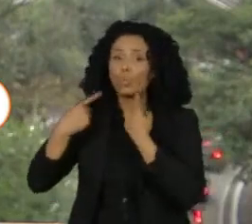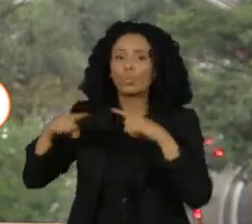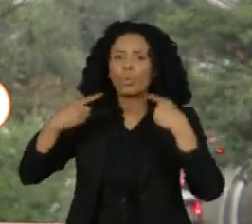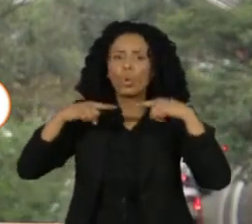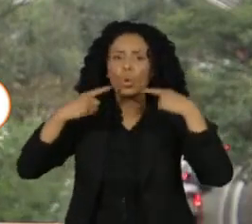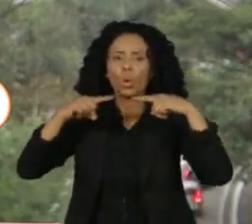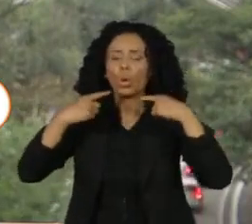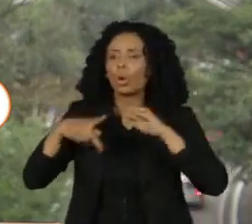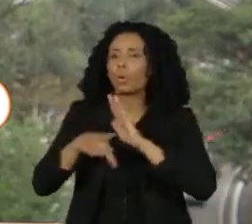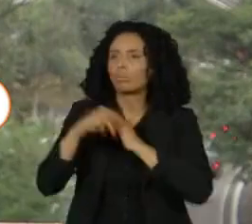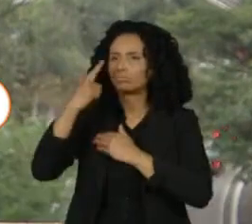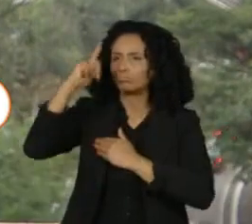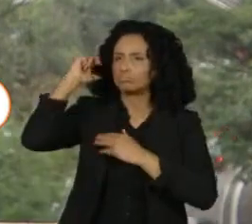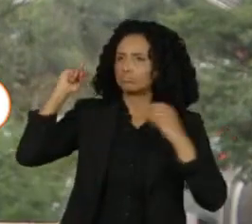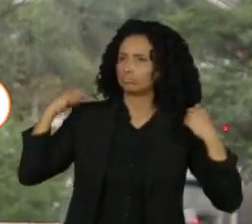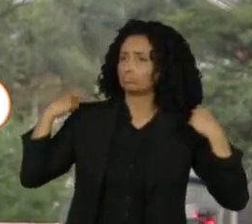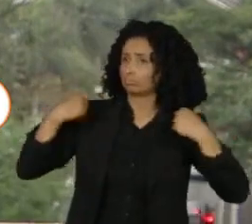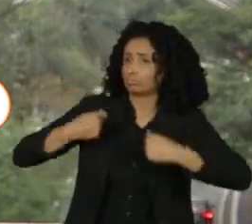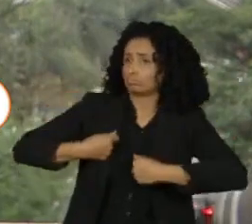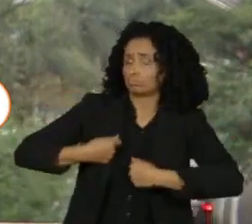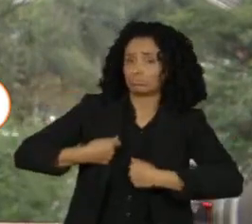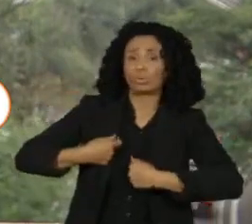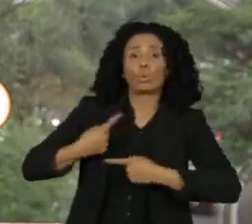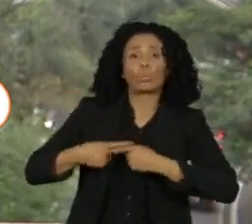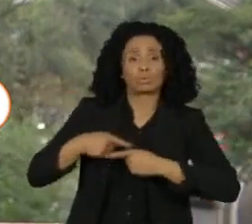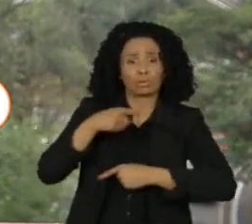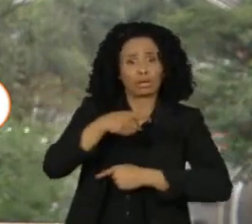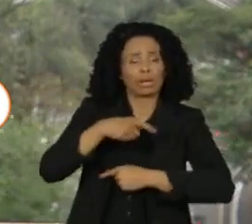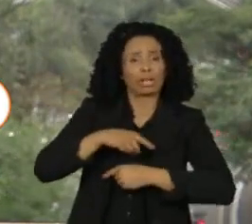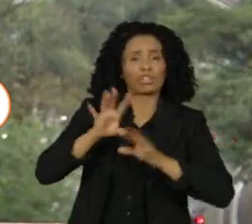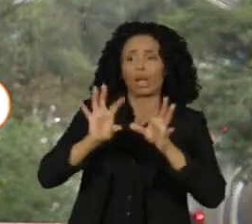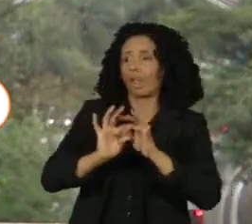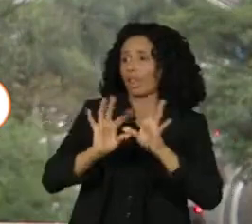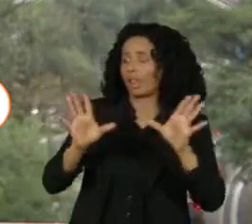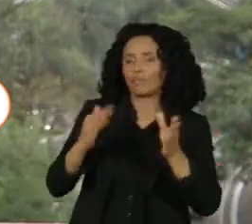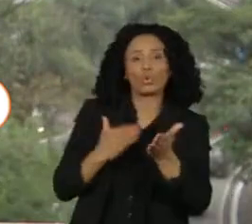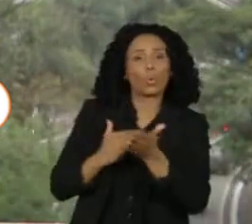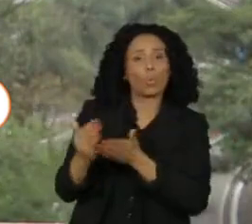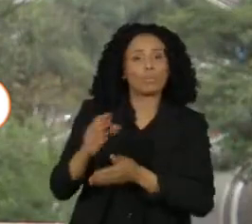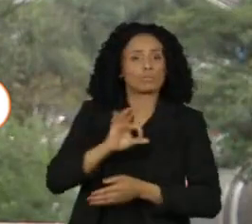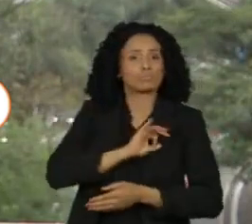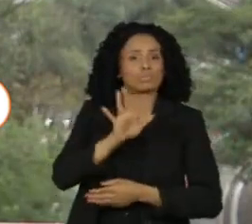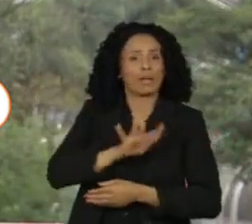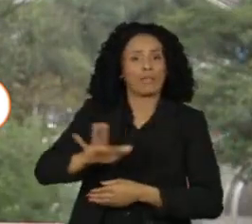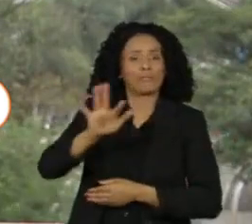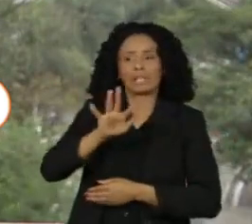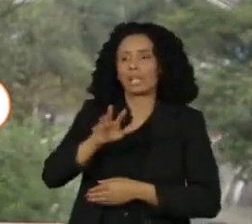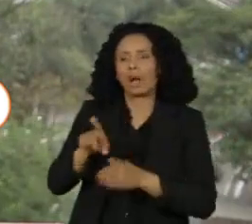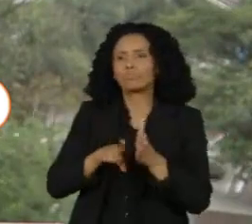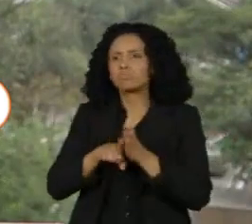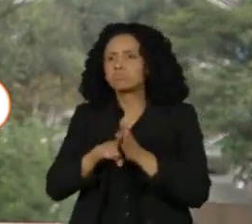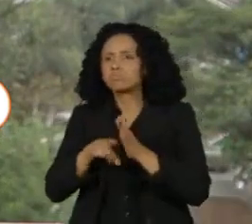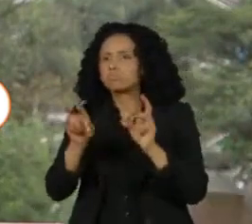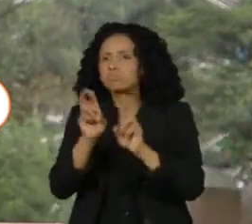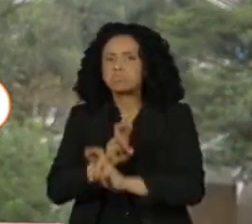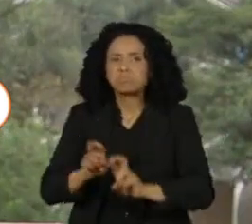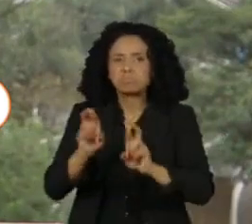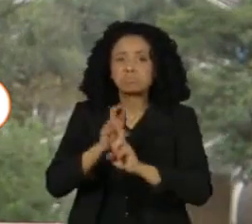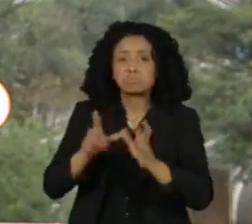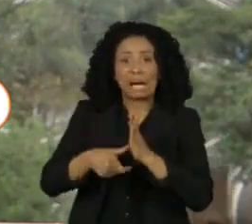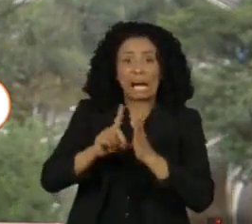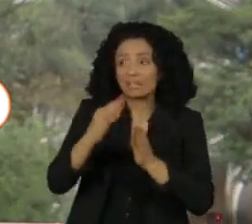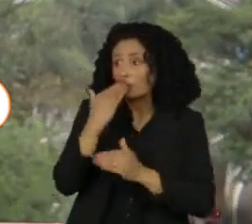ministro Alexandre de Moraes, que deu autorização para o início dessa operação da Polícia Federal, sem antes ter consultado